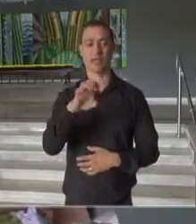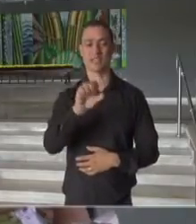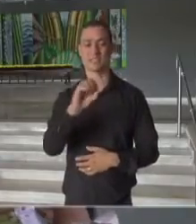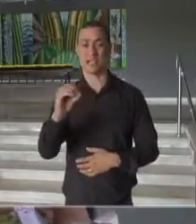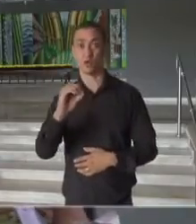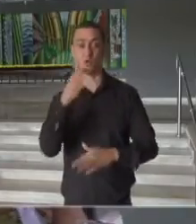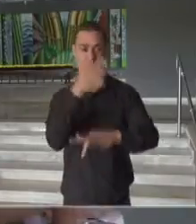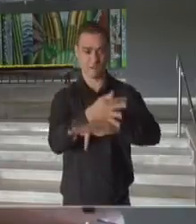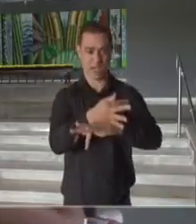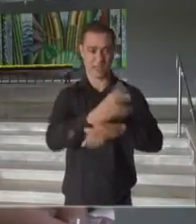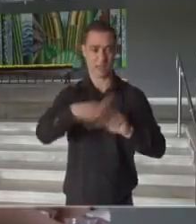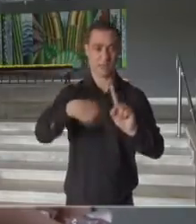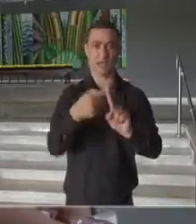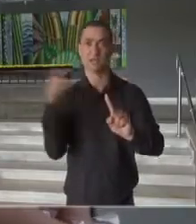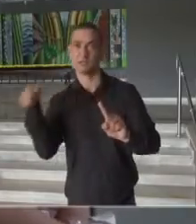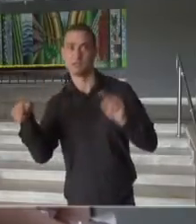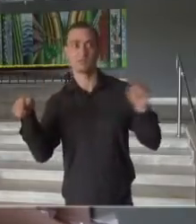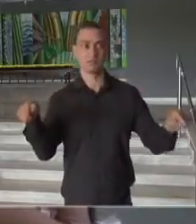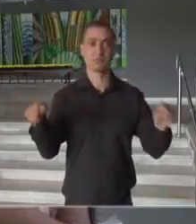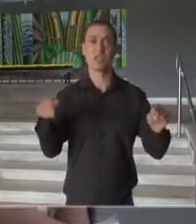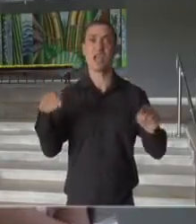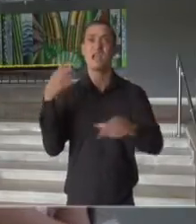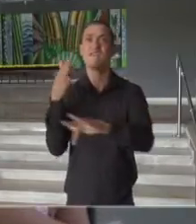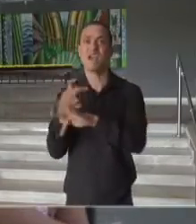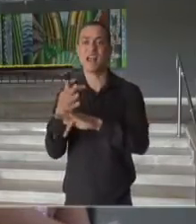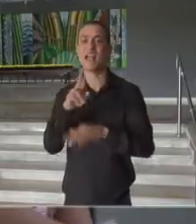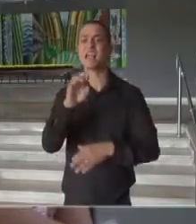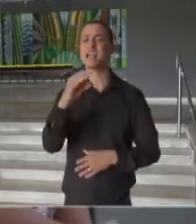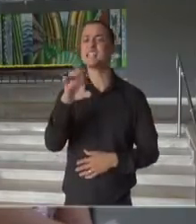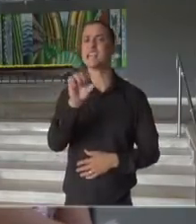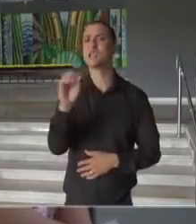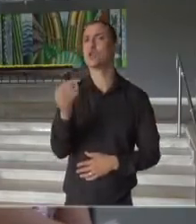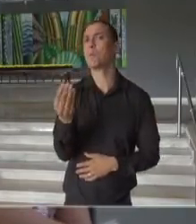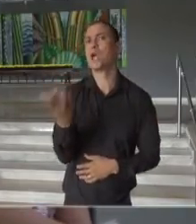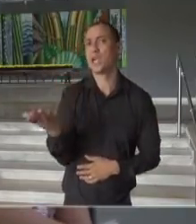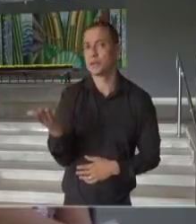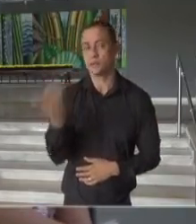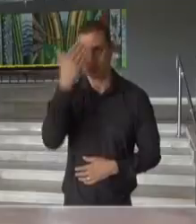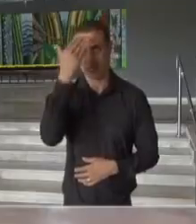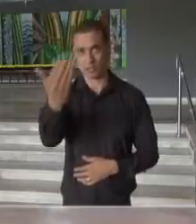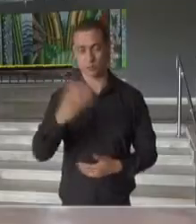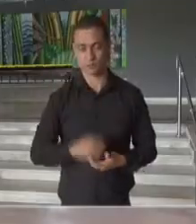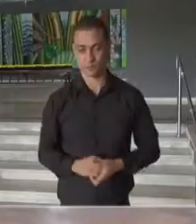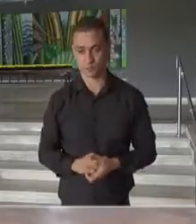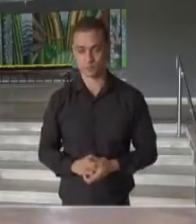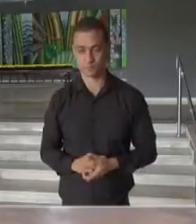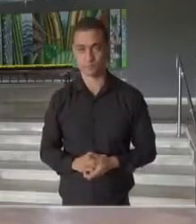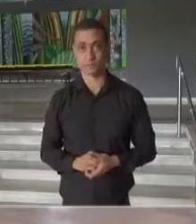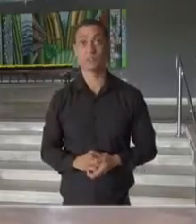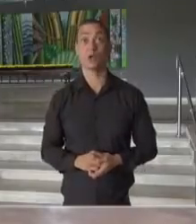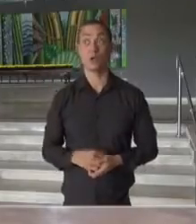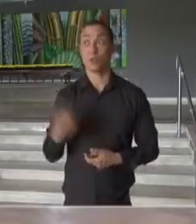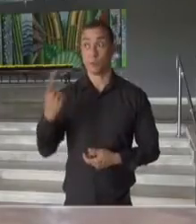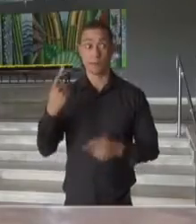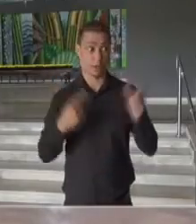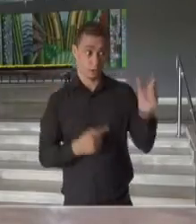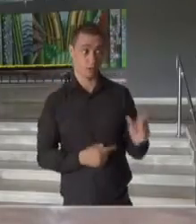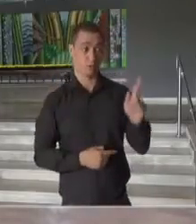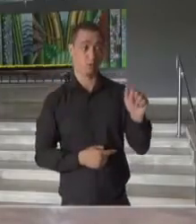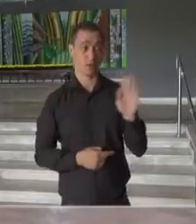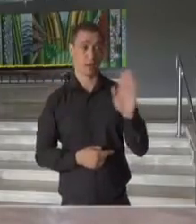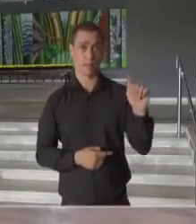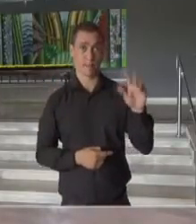das férias que o senhor comentou, por que esses recessos foram adotados pela Secretaria. É isso. Obrigado, governador. Obrigado a você, Léo. Então começamos com o João Gabardo,